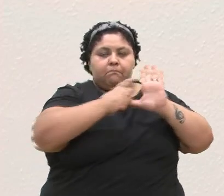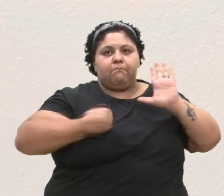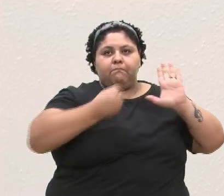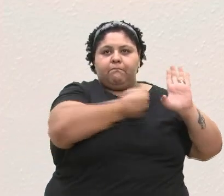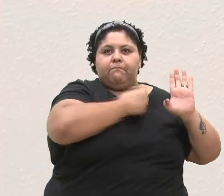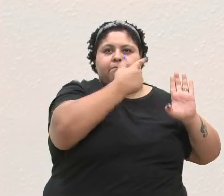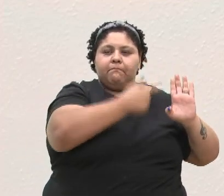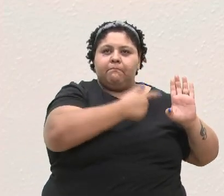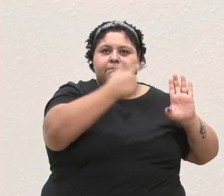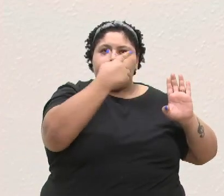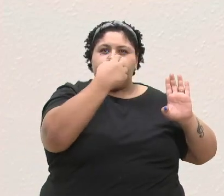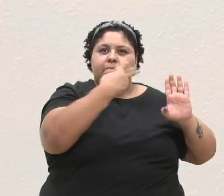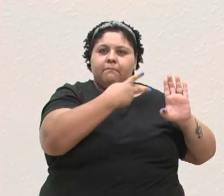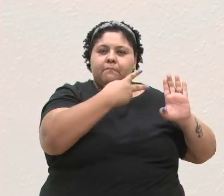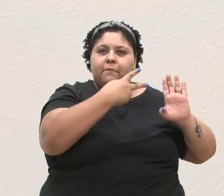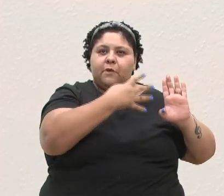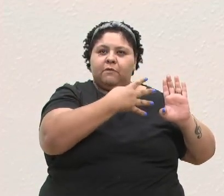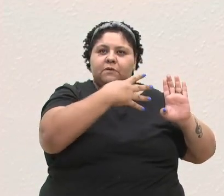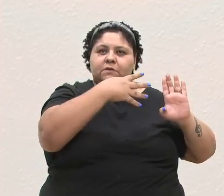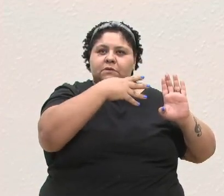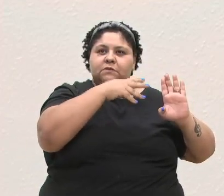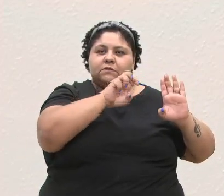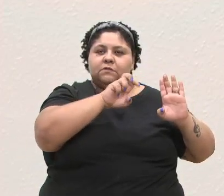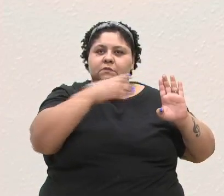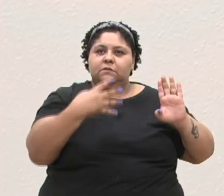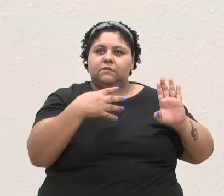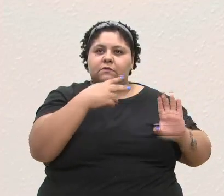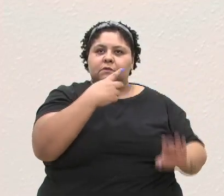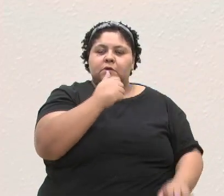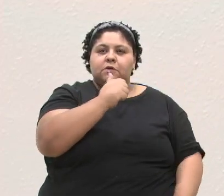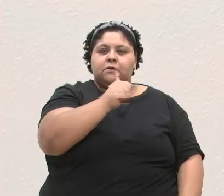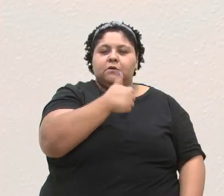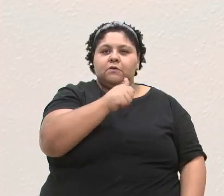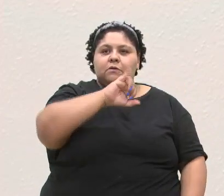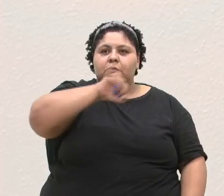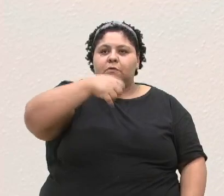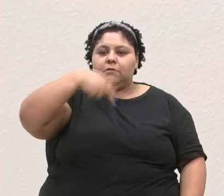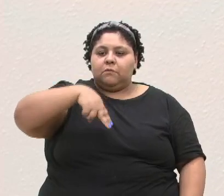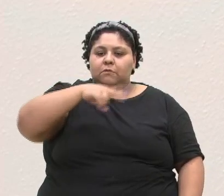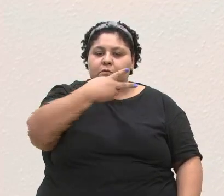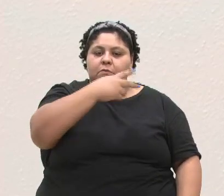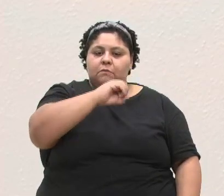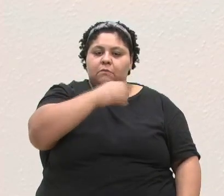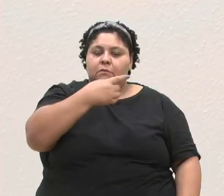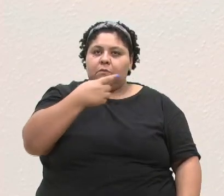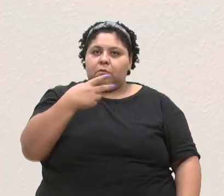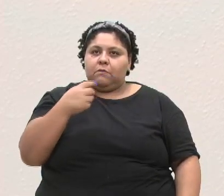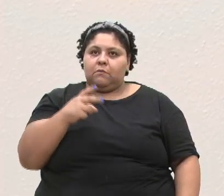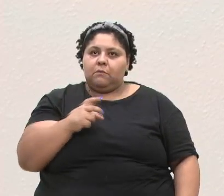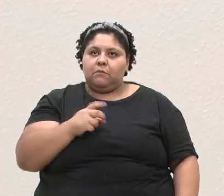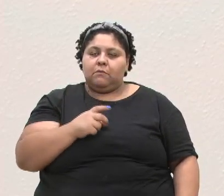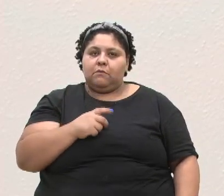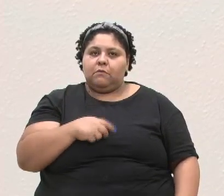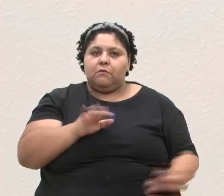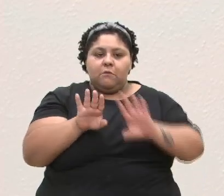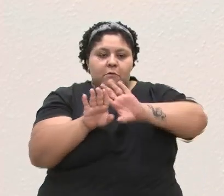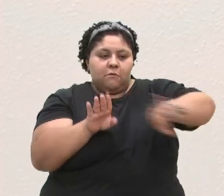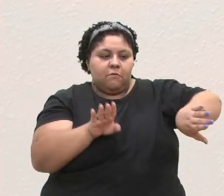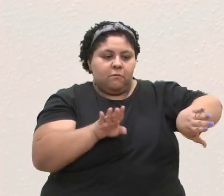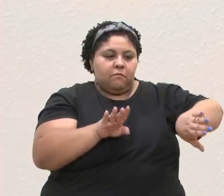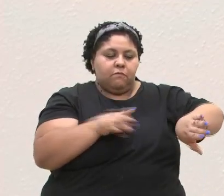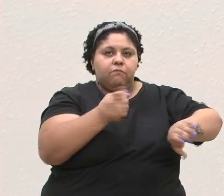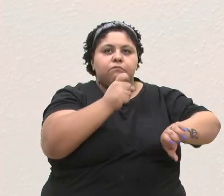7.454, de 11 de junho de 2012, que desafeta parte da área verde, que